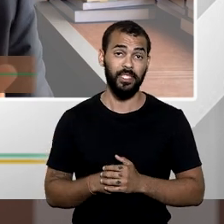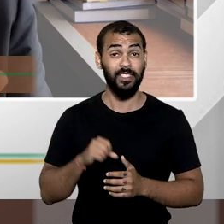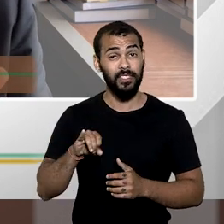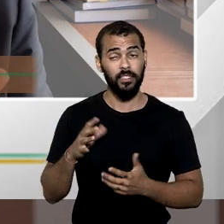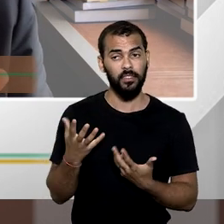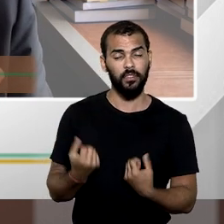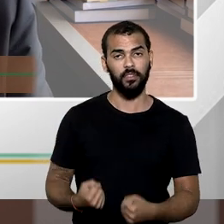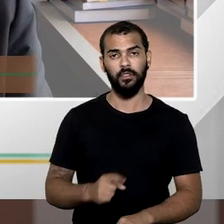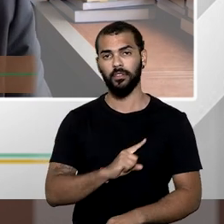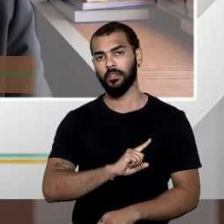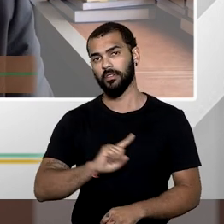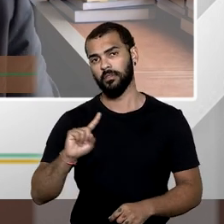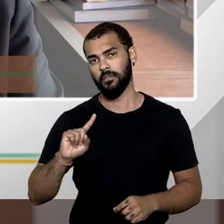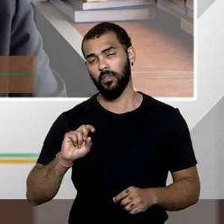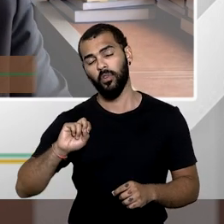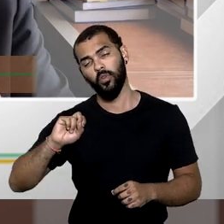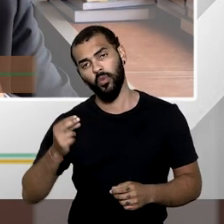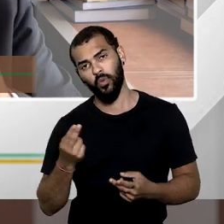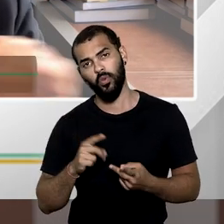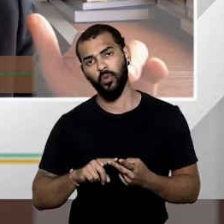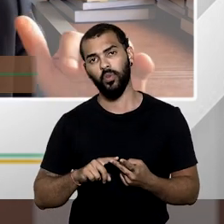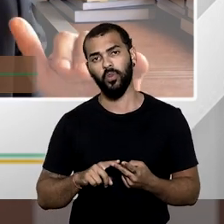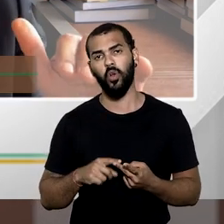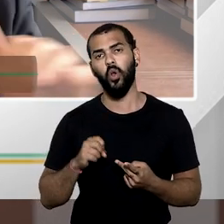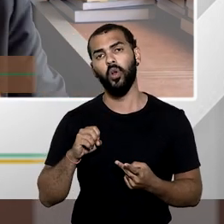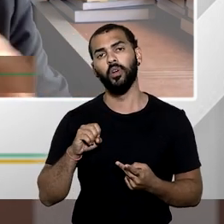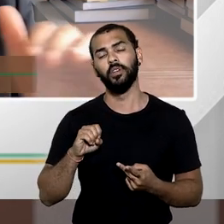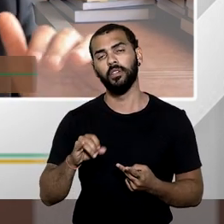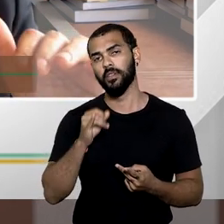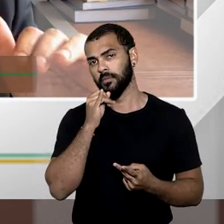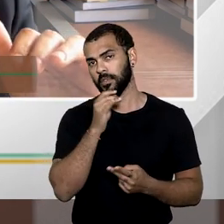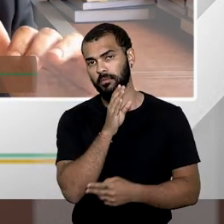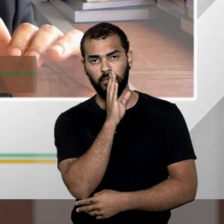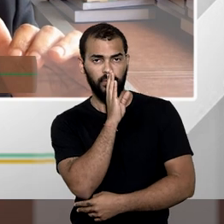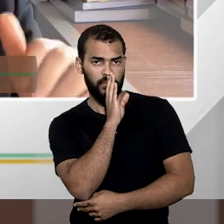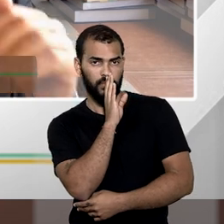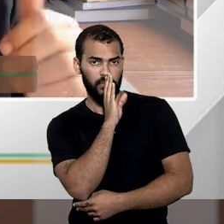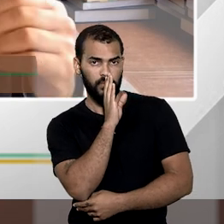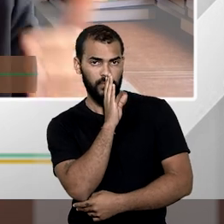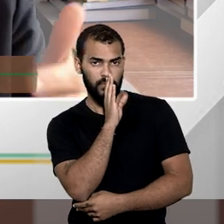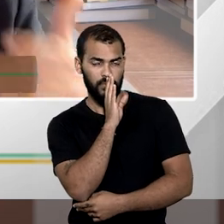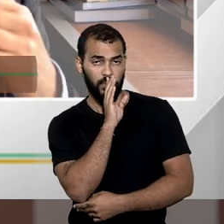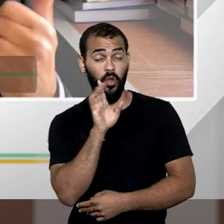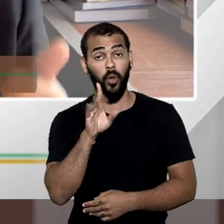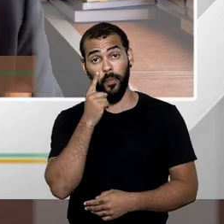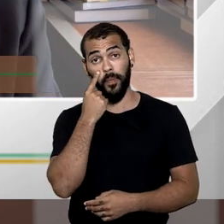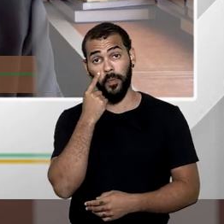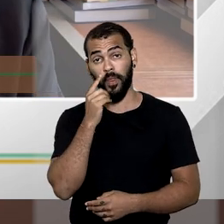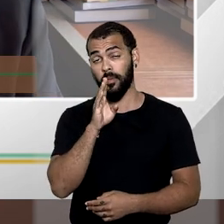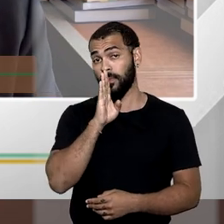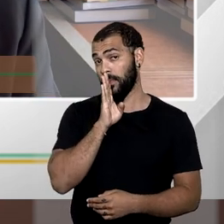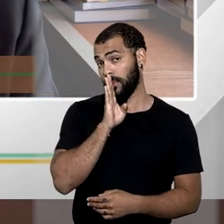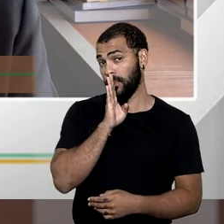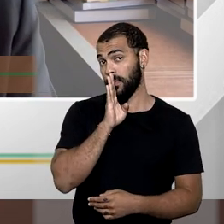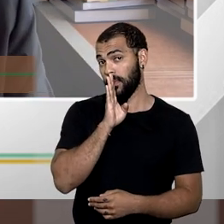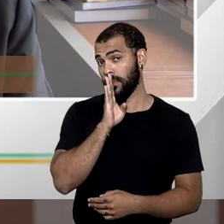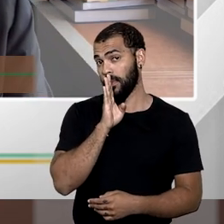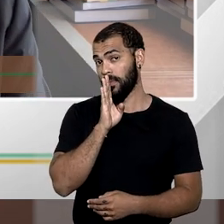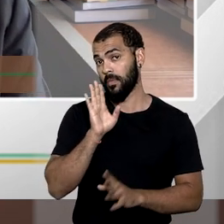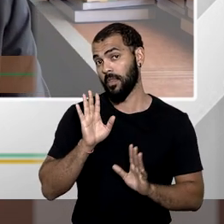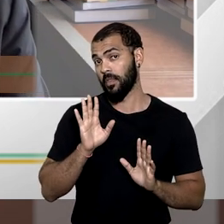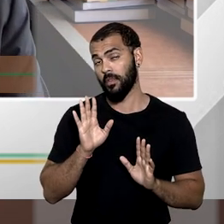rejeitar ou, se porventura, ele quedar silente, não se manifestar, esse silêncio será tido como uma